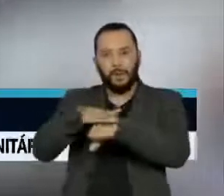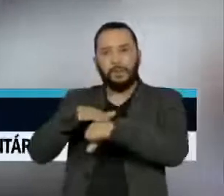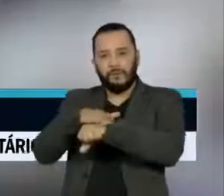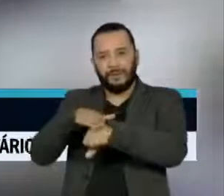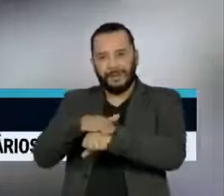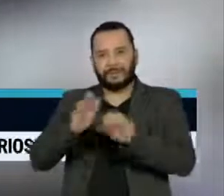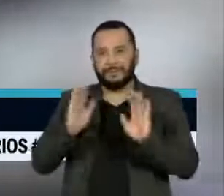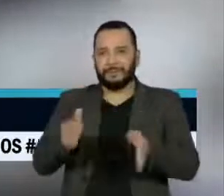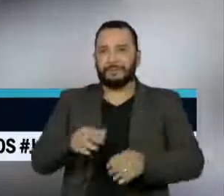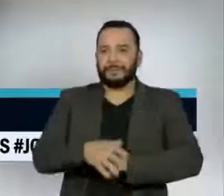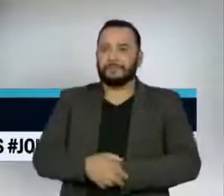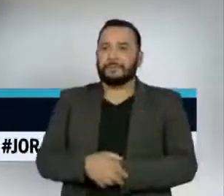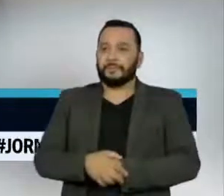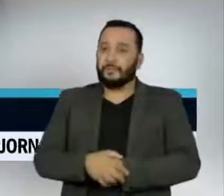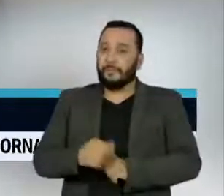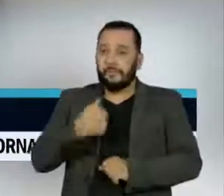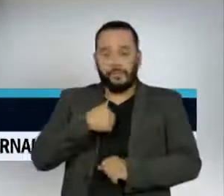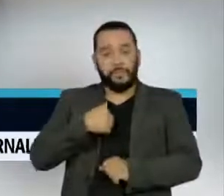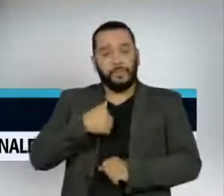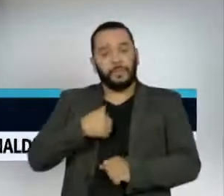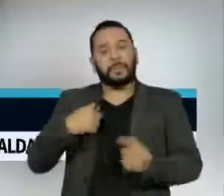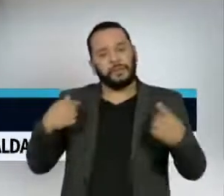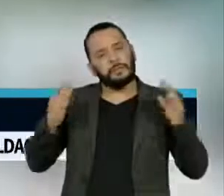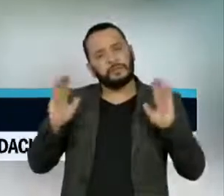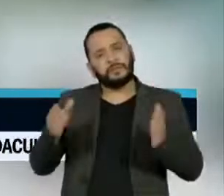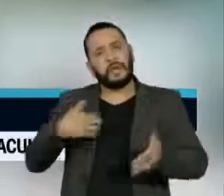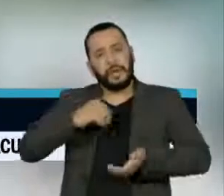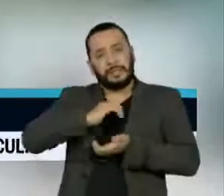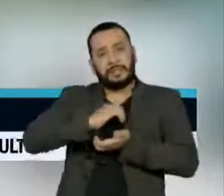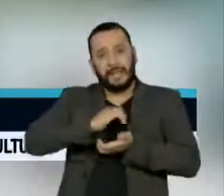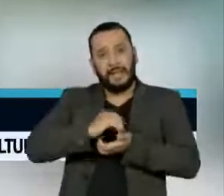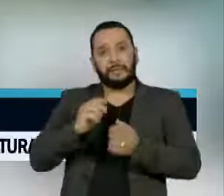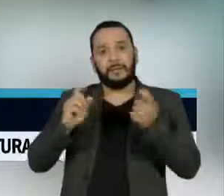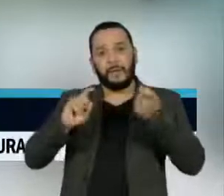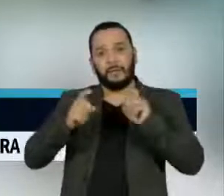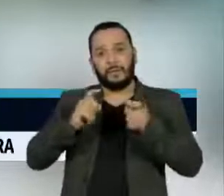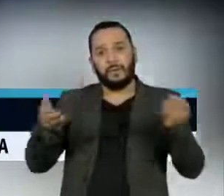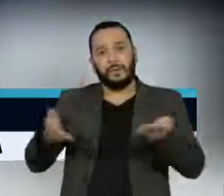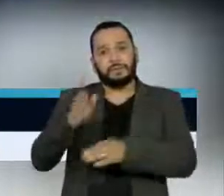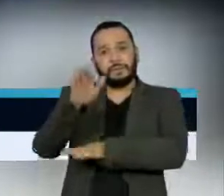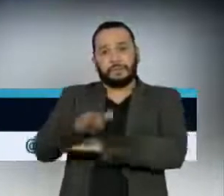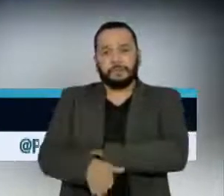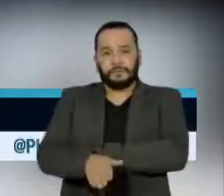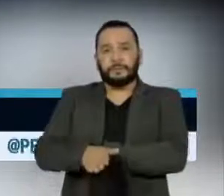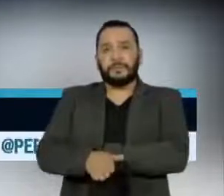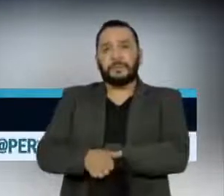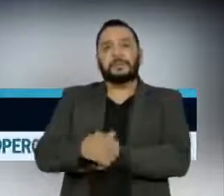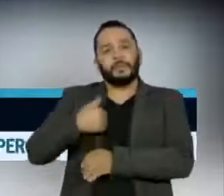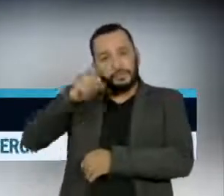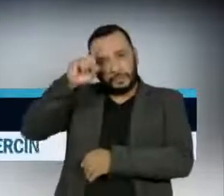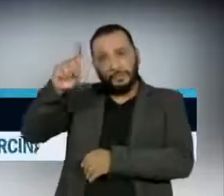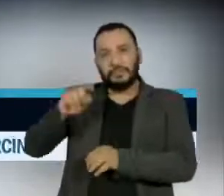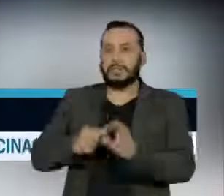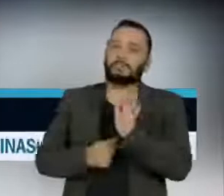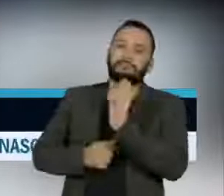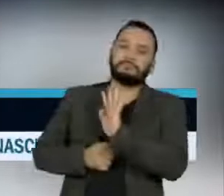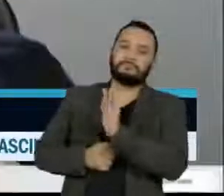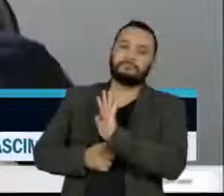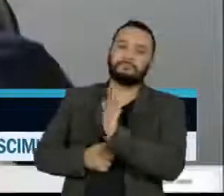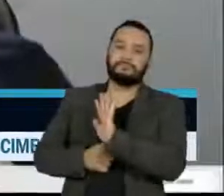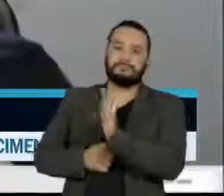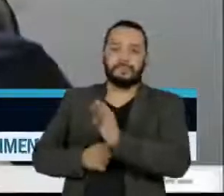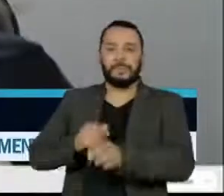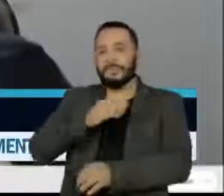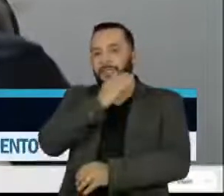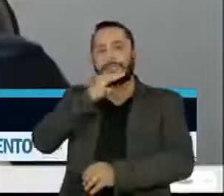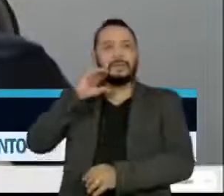A principal corte brasileira se reuniu de forma virtual hoje à tarde, dia que marcou a despedida do decano Celso de Mello.